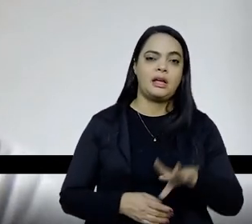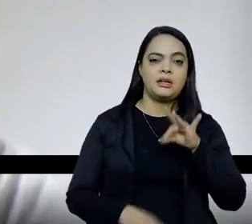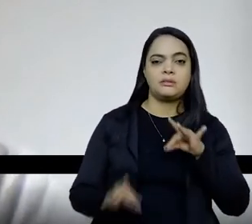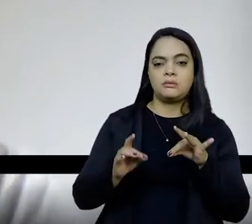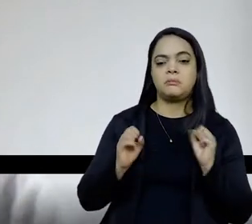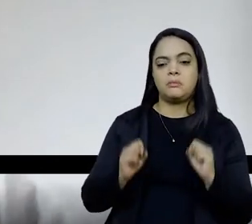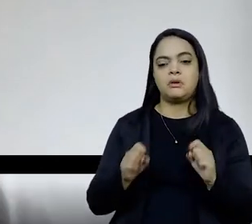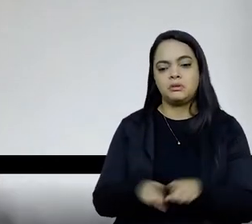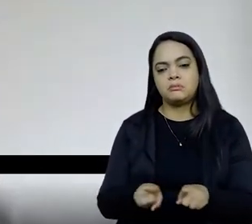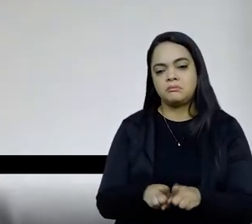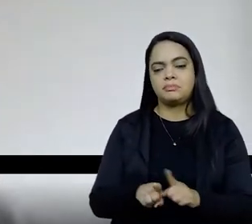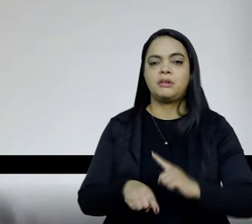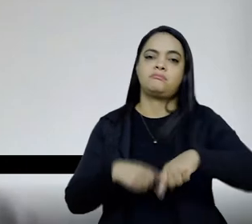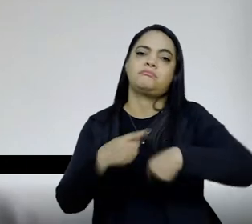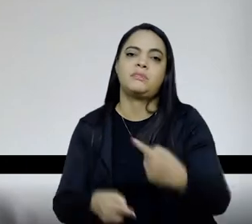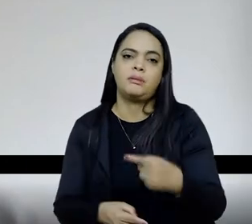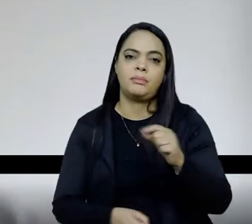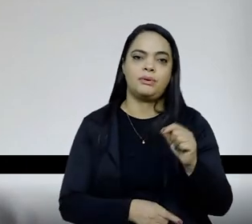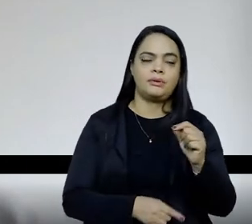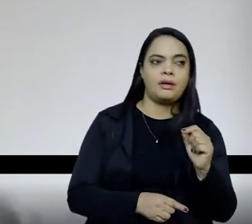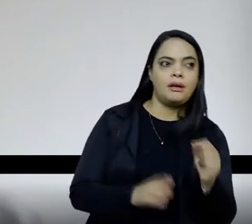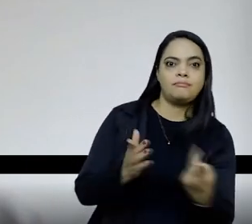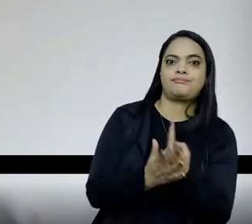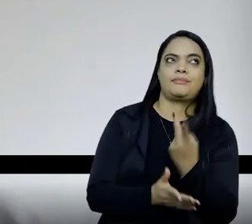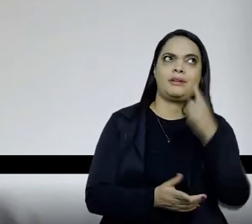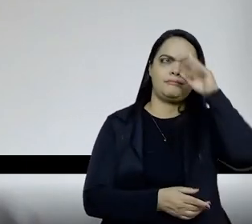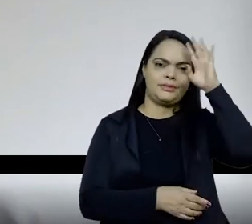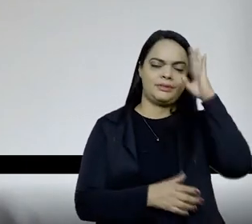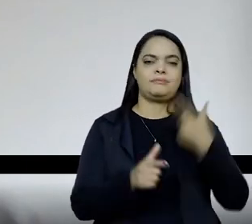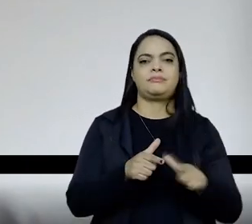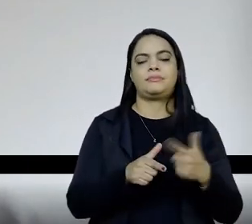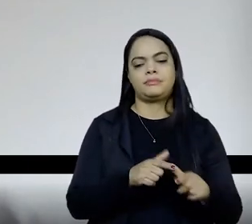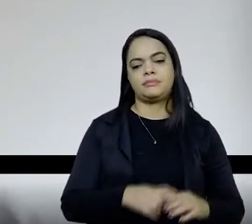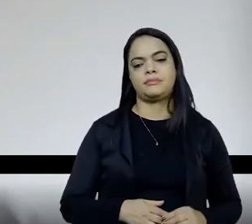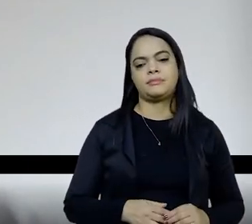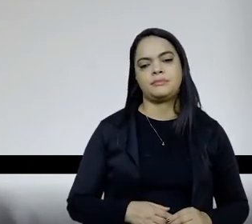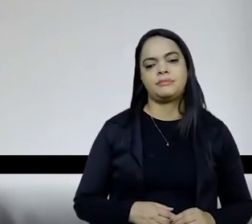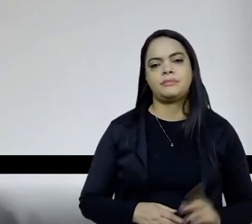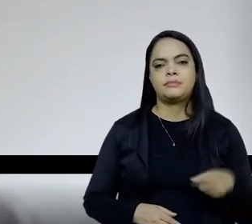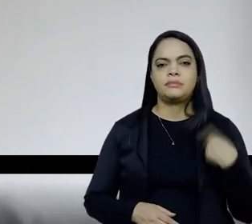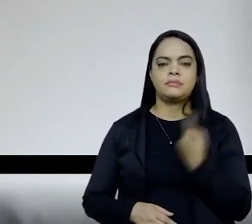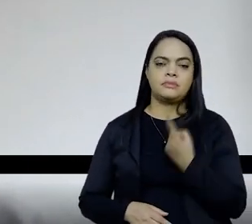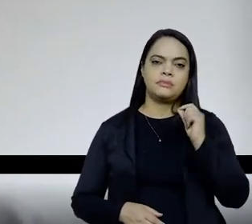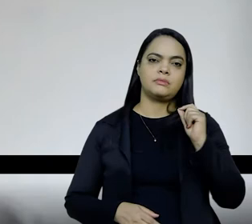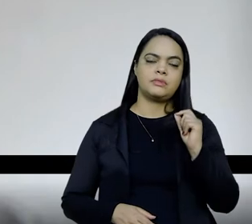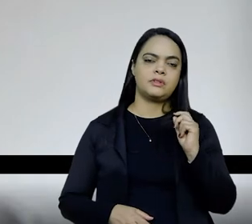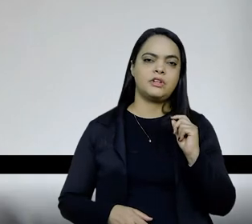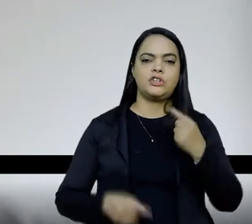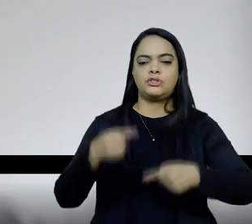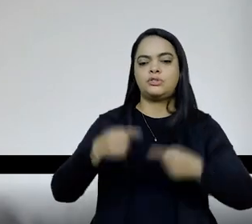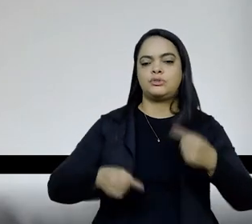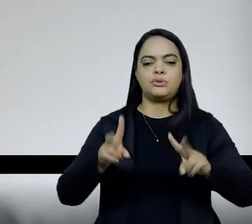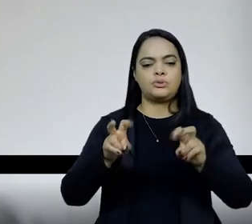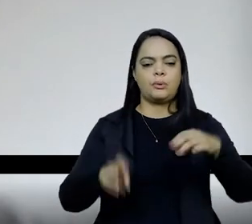então, nesse sentido, a ideia de que a gente pegou muito a perspectiva do, a gente falou muito mapa,